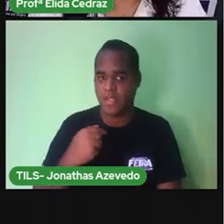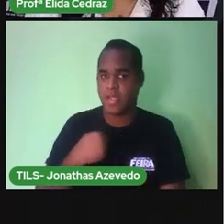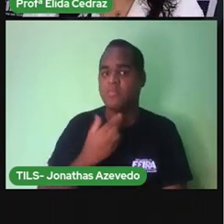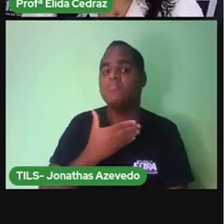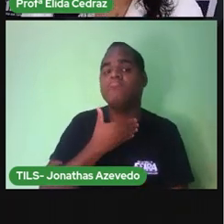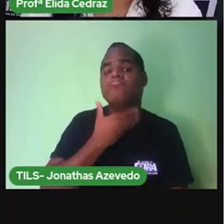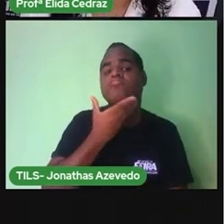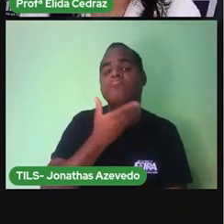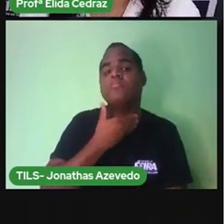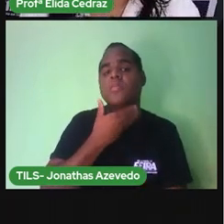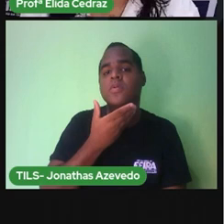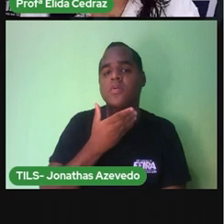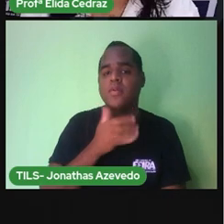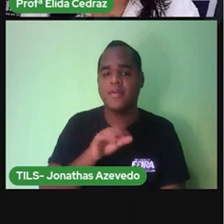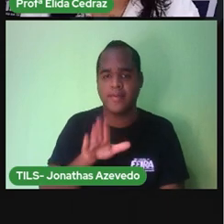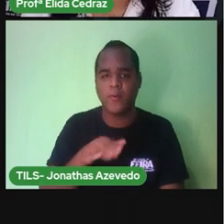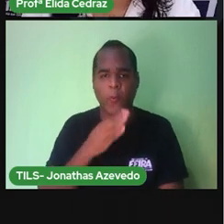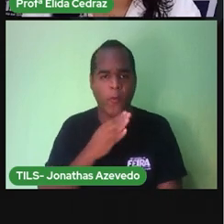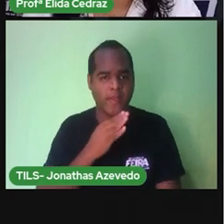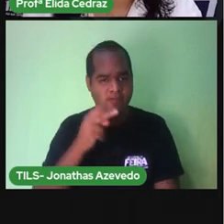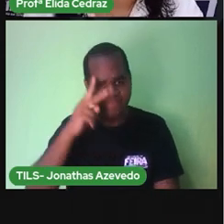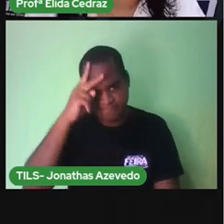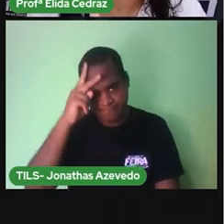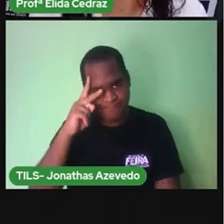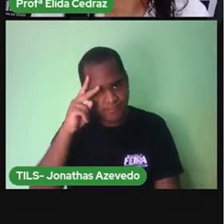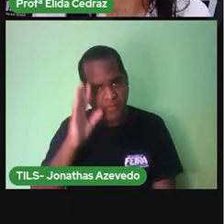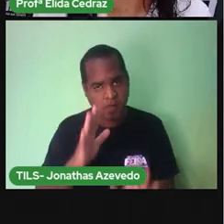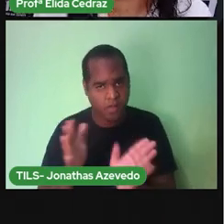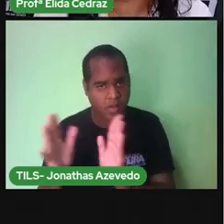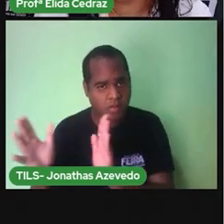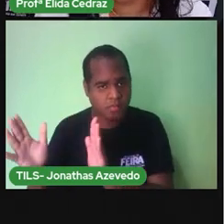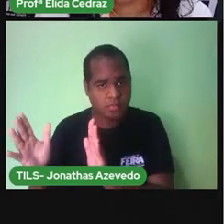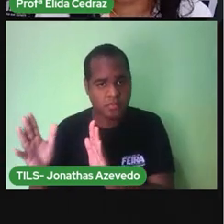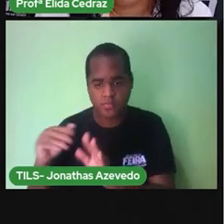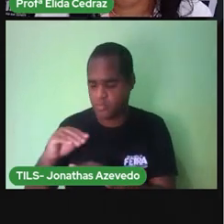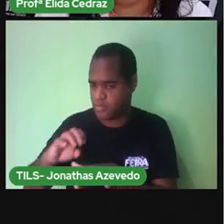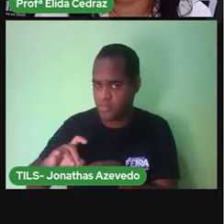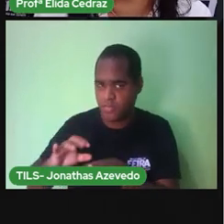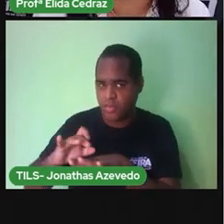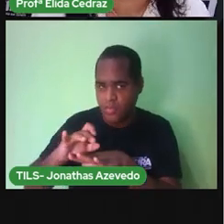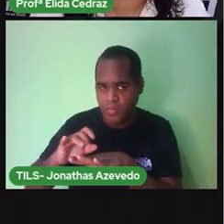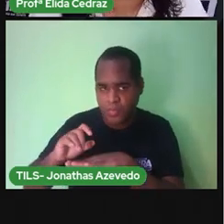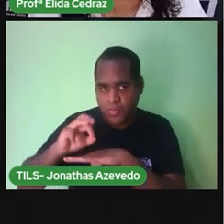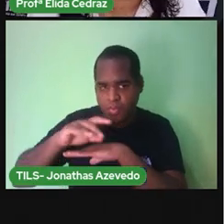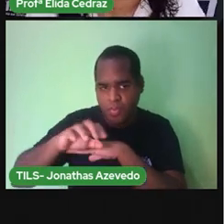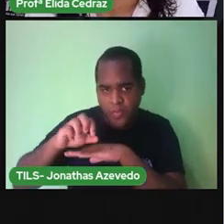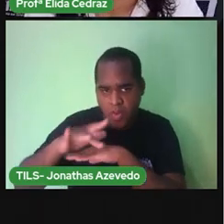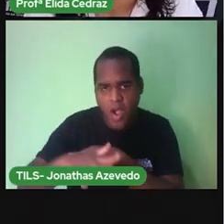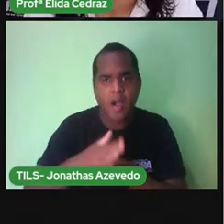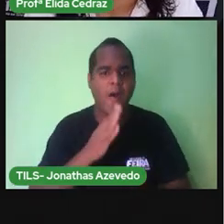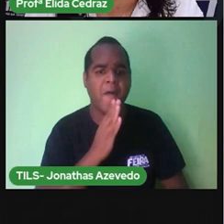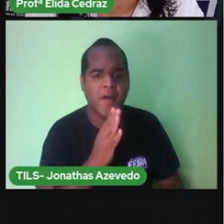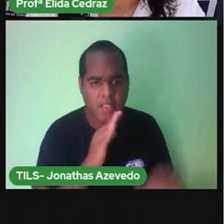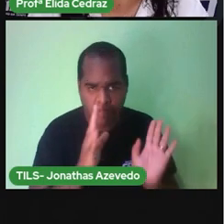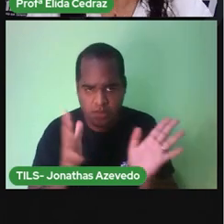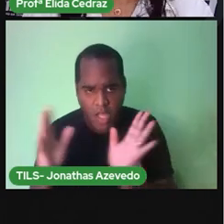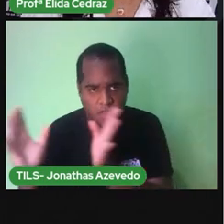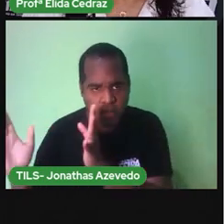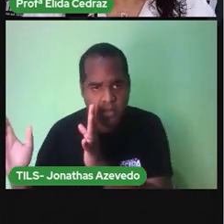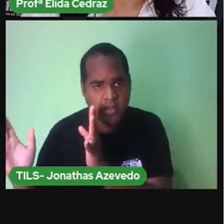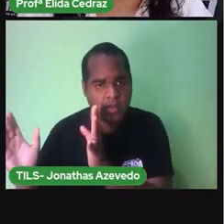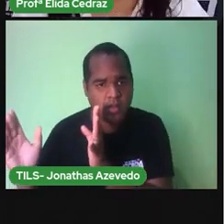Vocês já conheciam a minha história? E o meu amigo mede palmo Vocês já o conheciam?